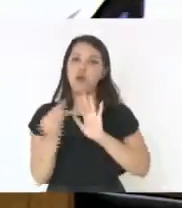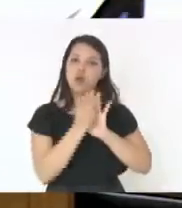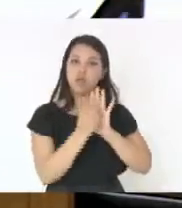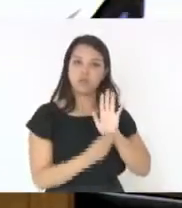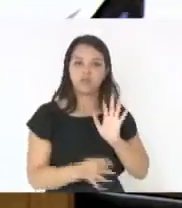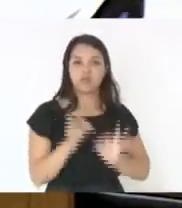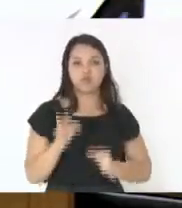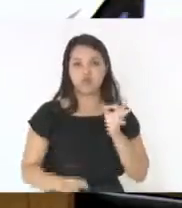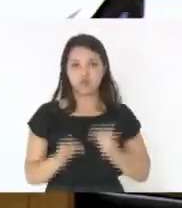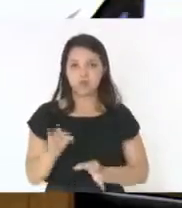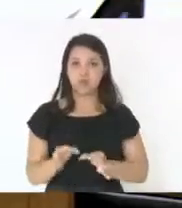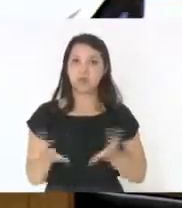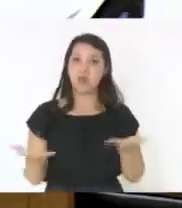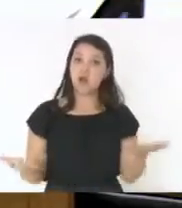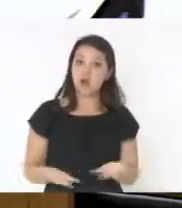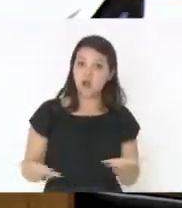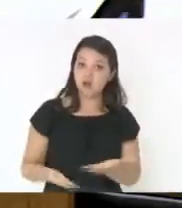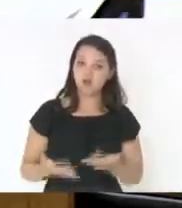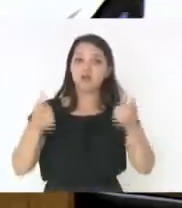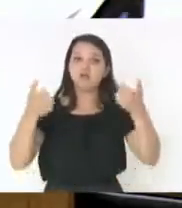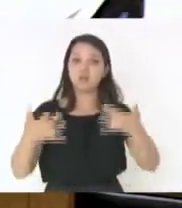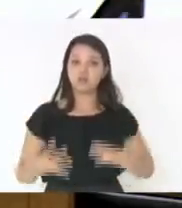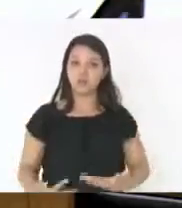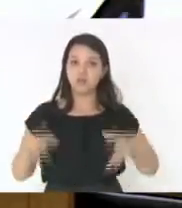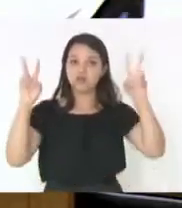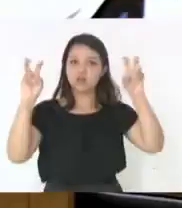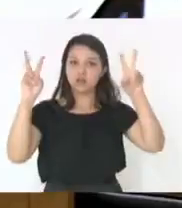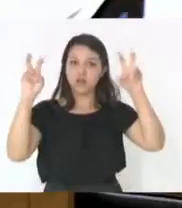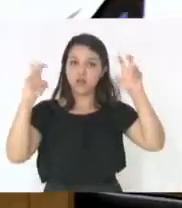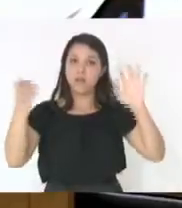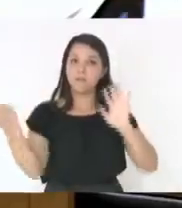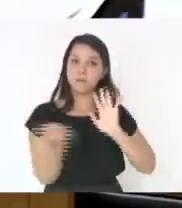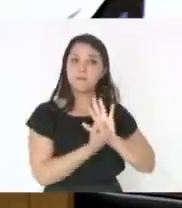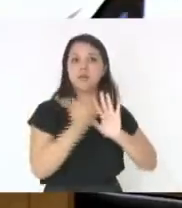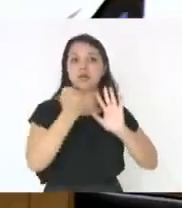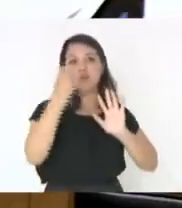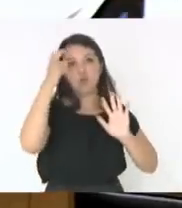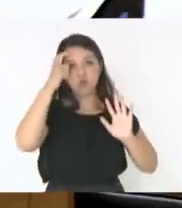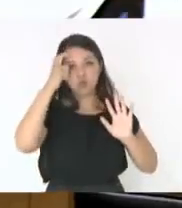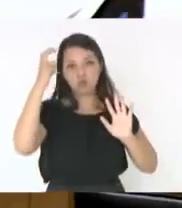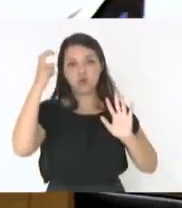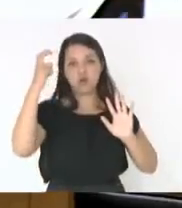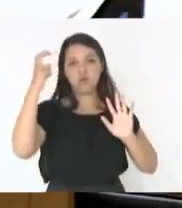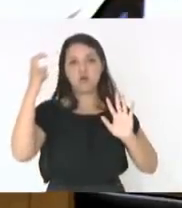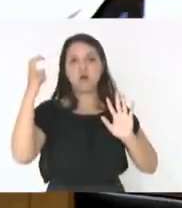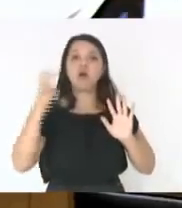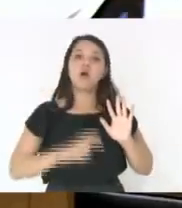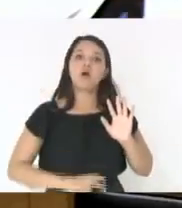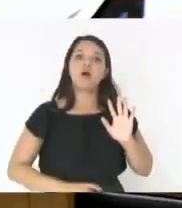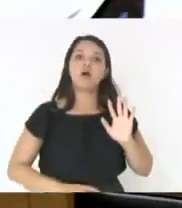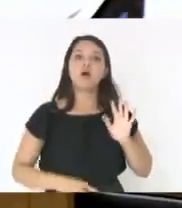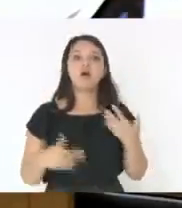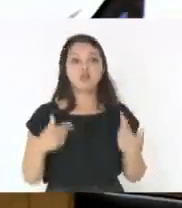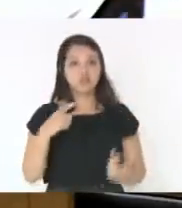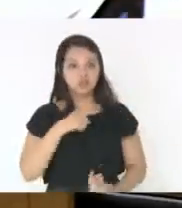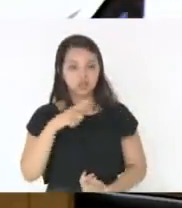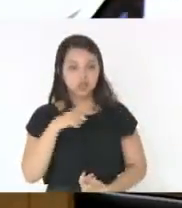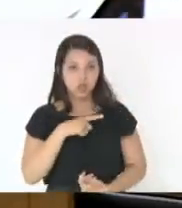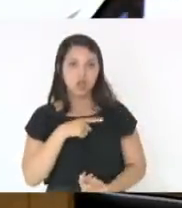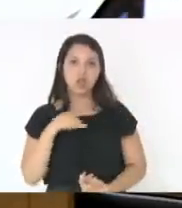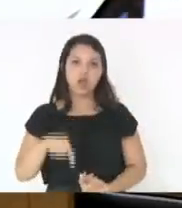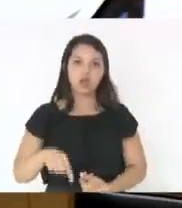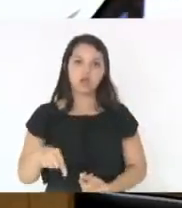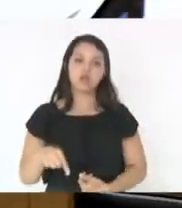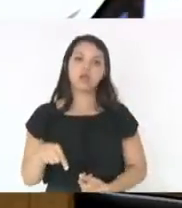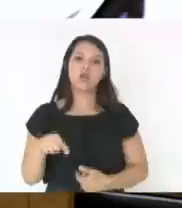Agora nós estamos tratando de patrimônio cultural, patrimônio cultural, embora tenha prerrogativa do parlamentar que